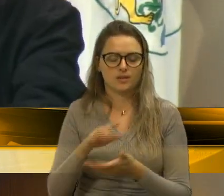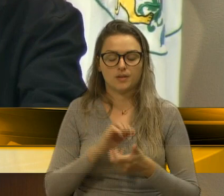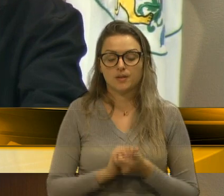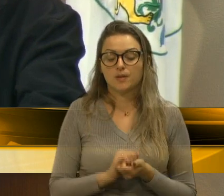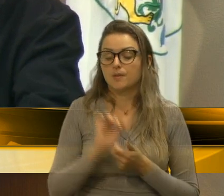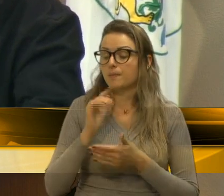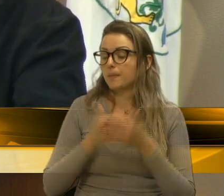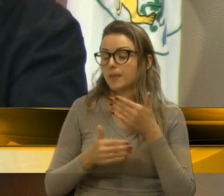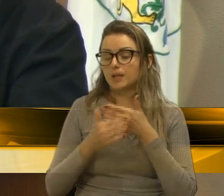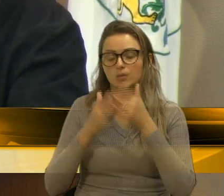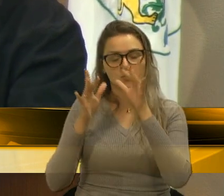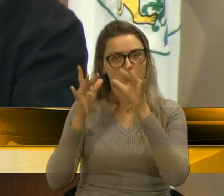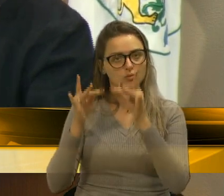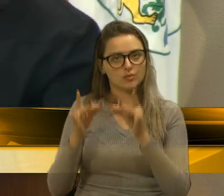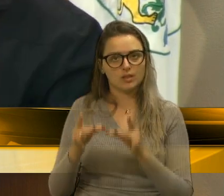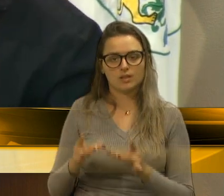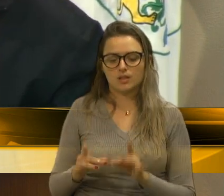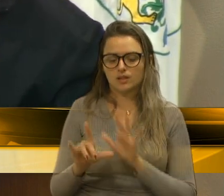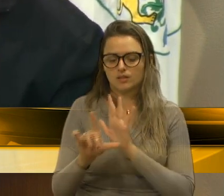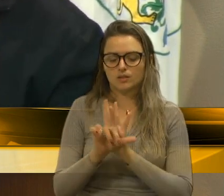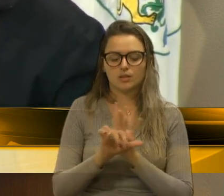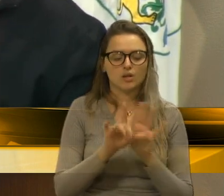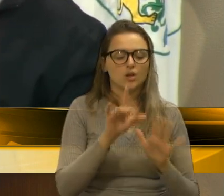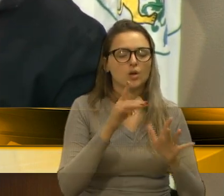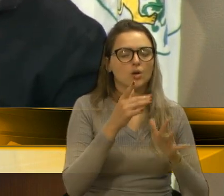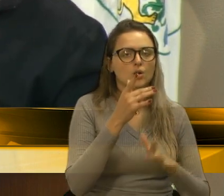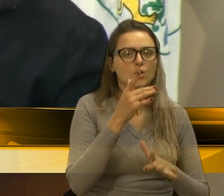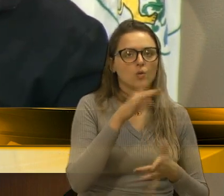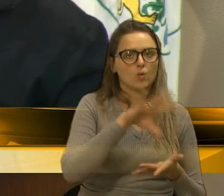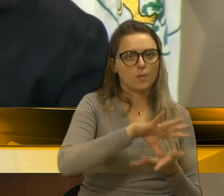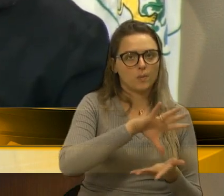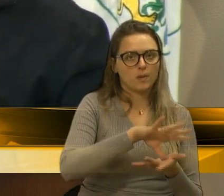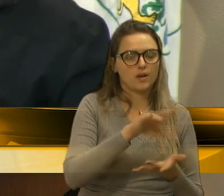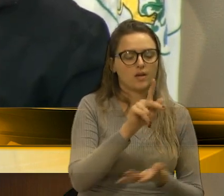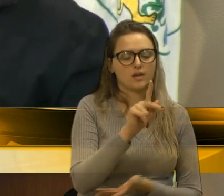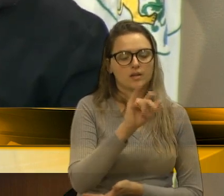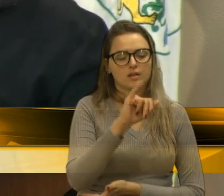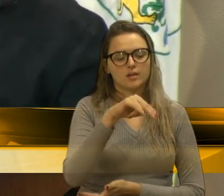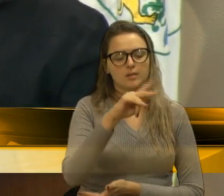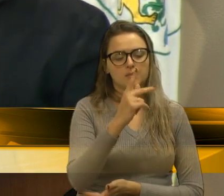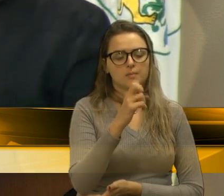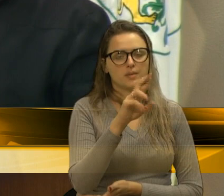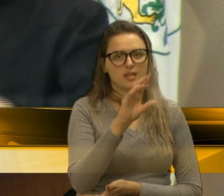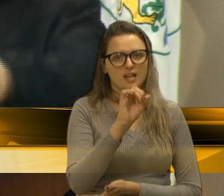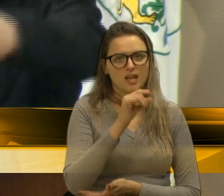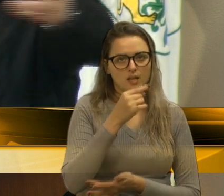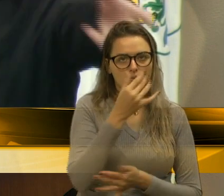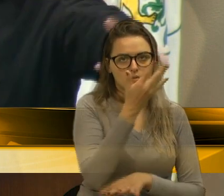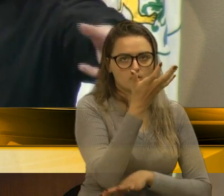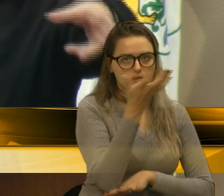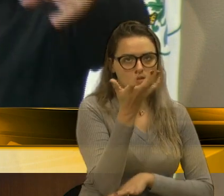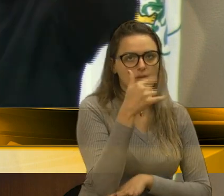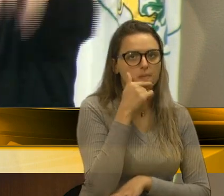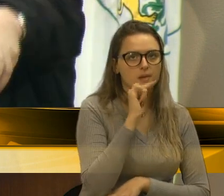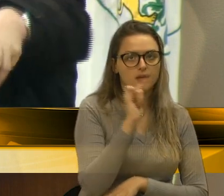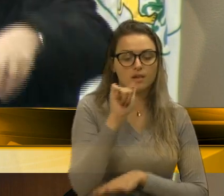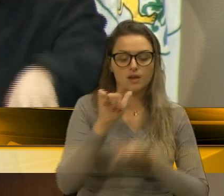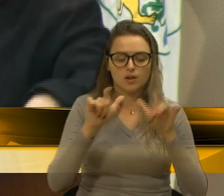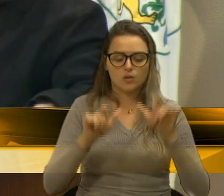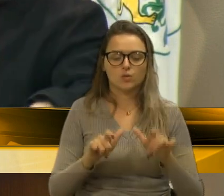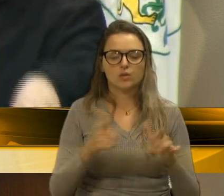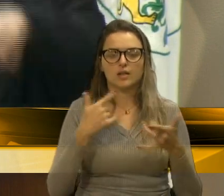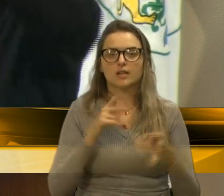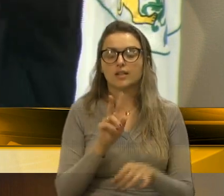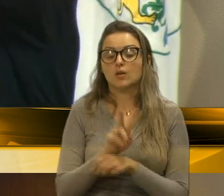descrito na lei. O parque dos Pinheiros, ali no Madureira, é uma reserva de proteção ambiental daquele